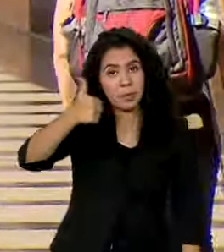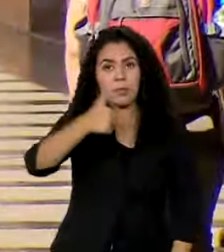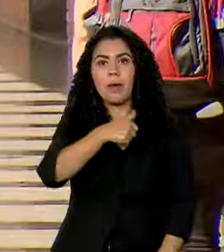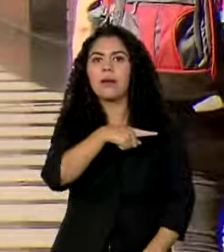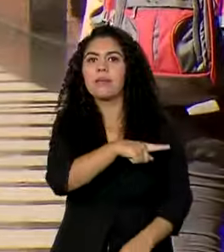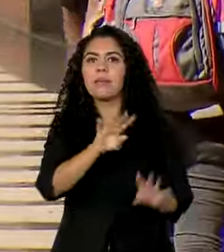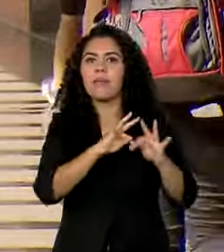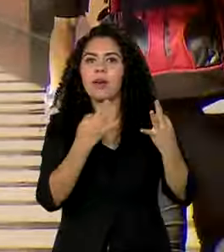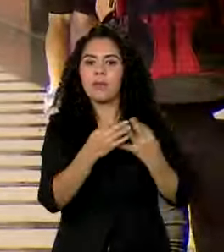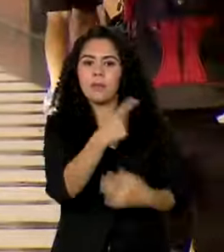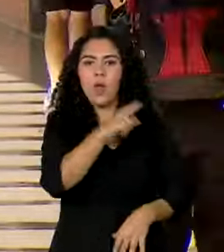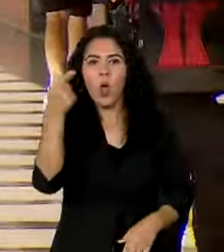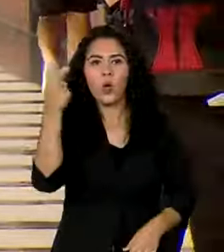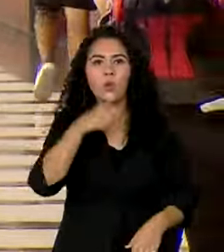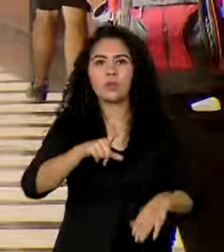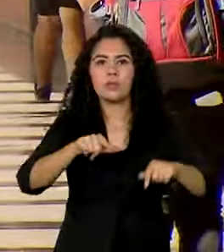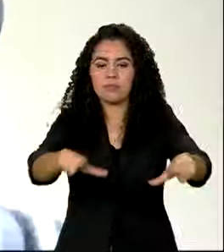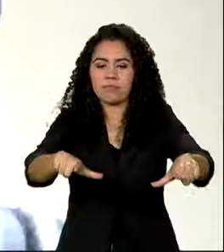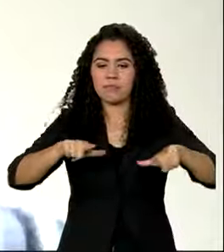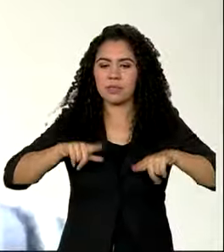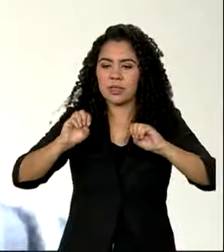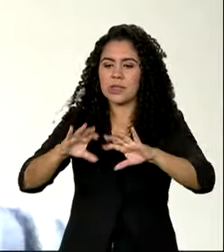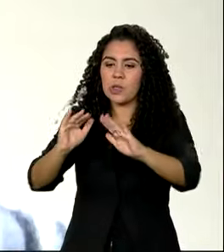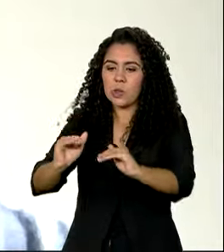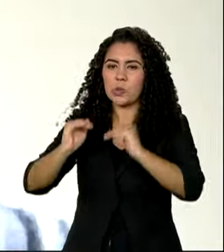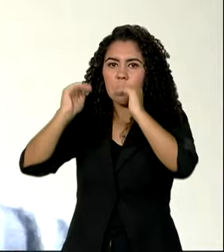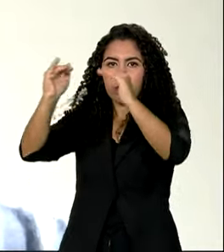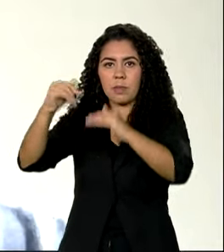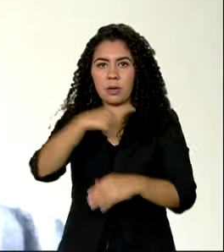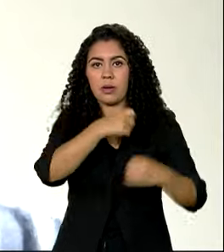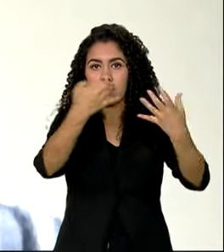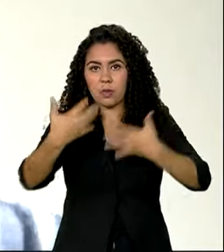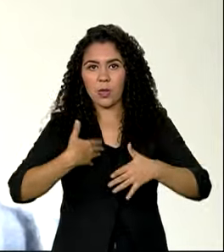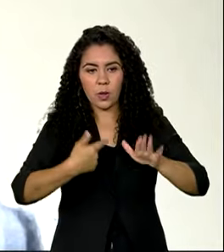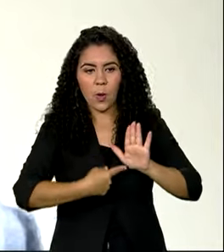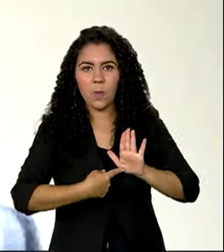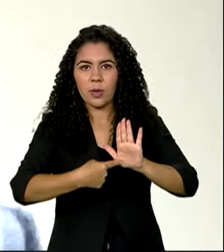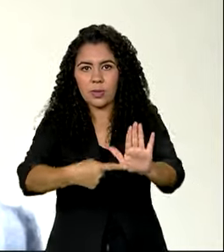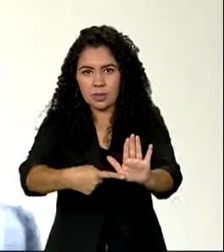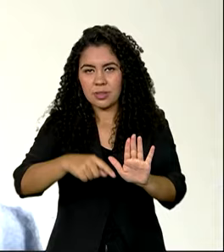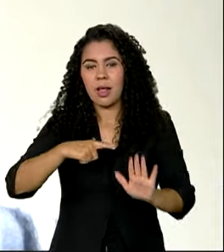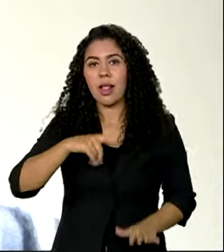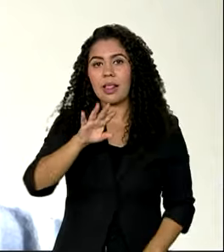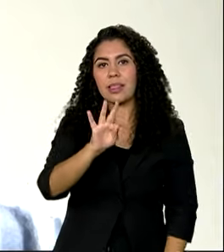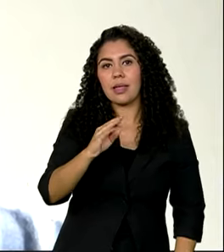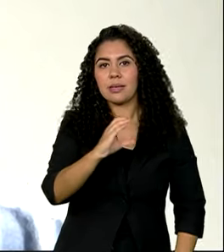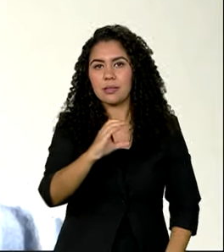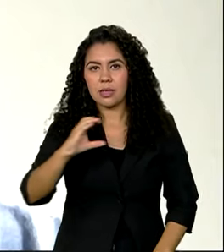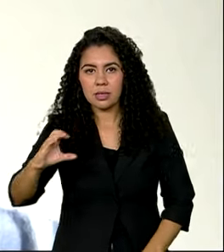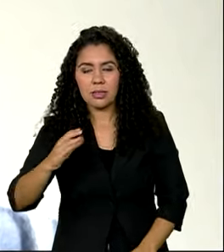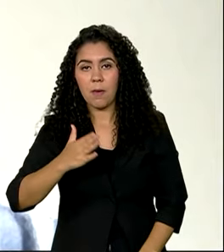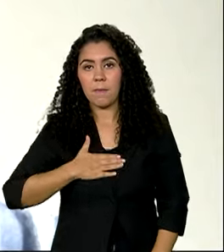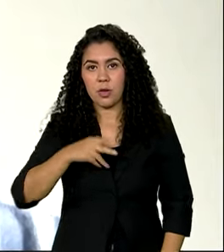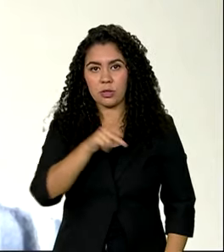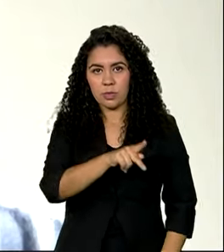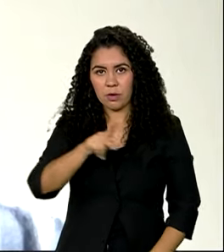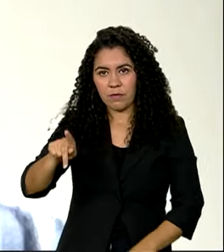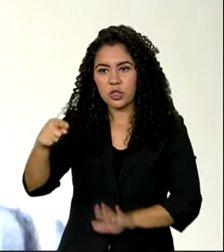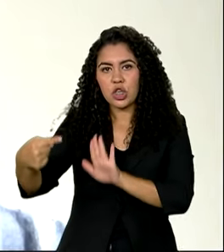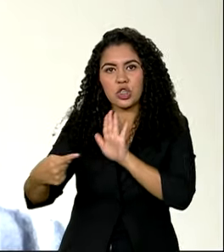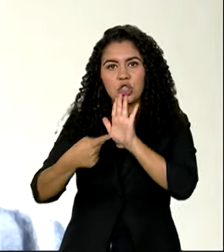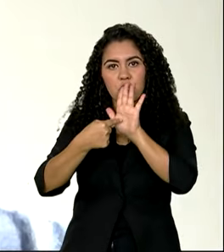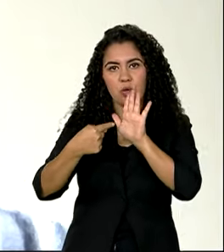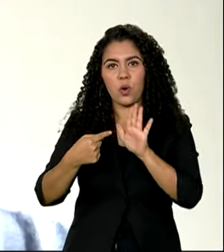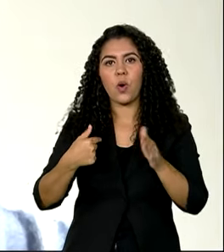família a ter um diploma superior. Assim que eu apresentei o meu TCC, meus dois professores lá da universidade me indicaram para a